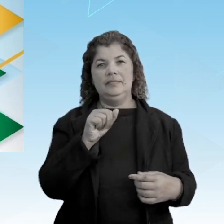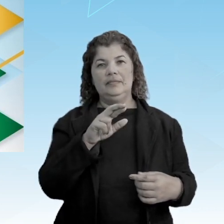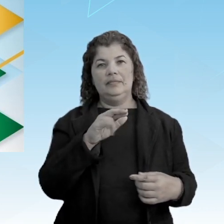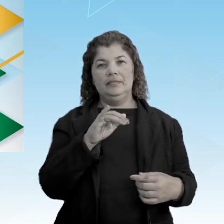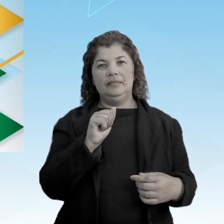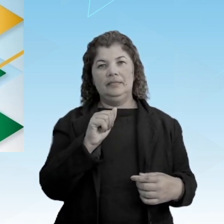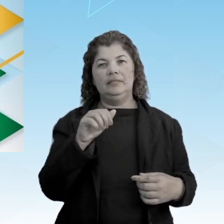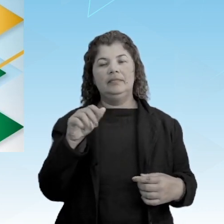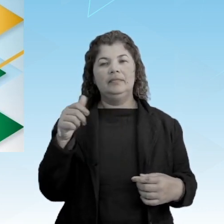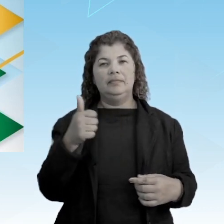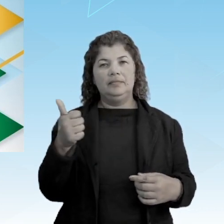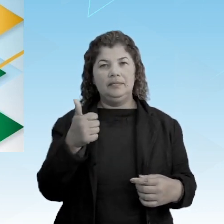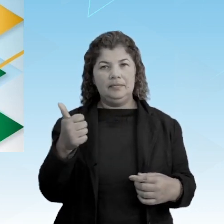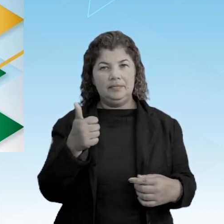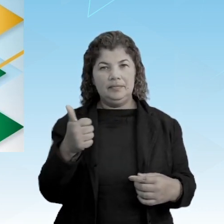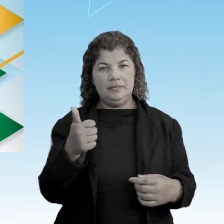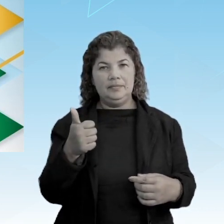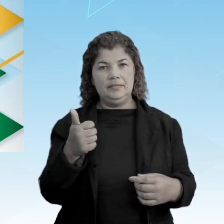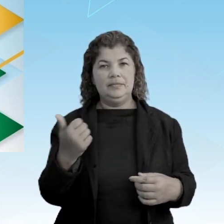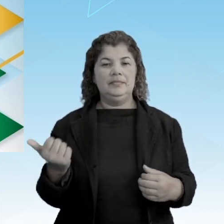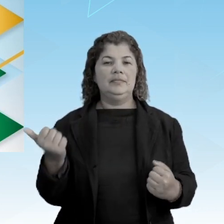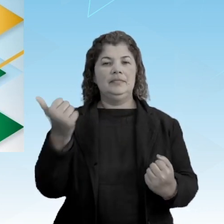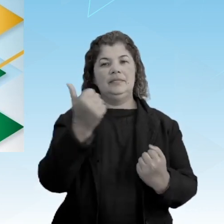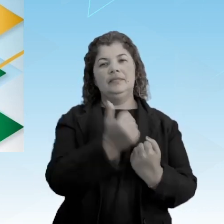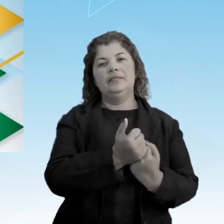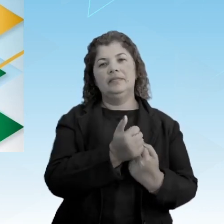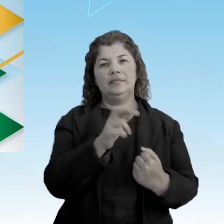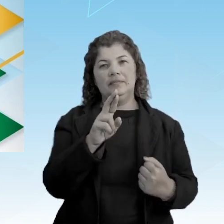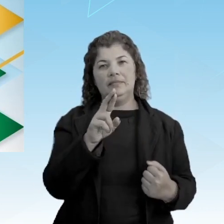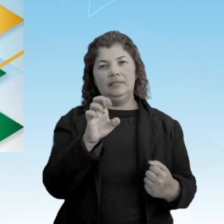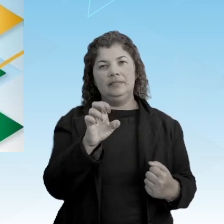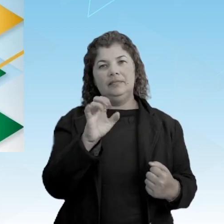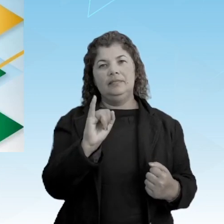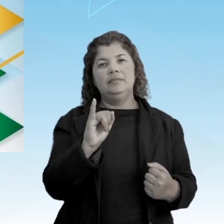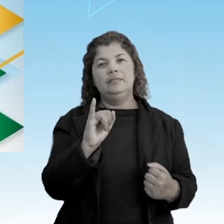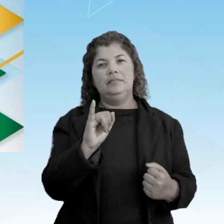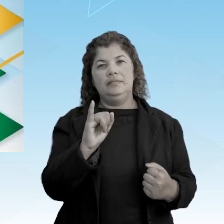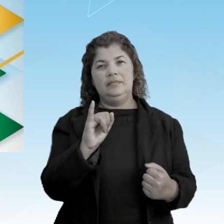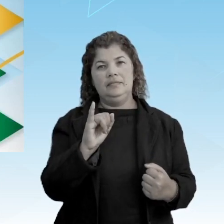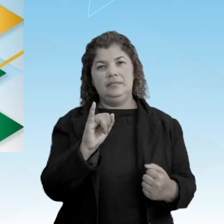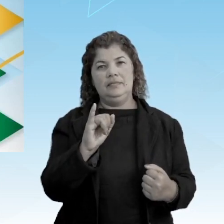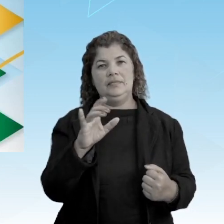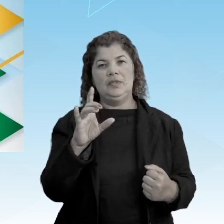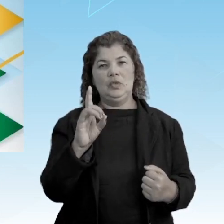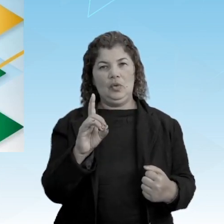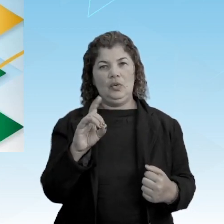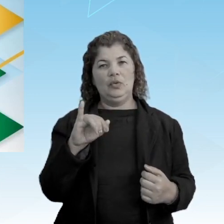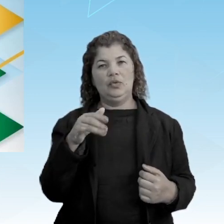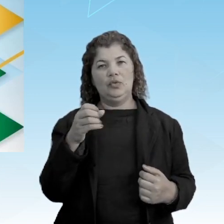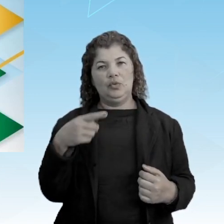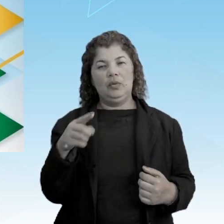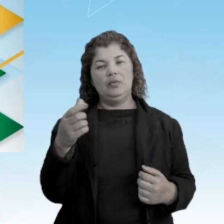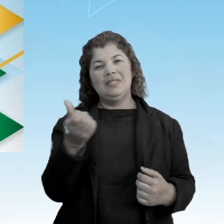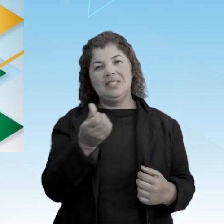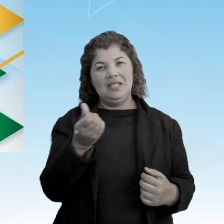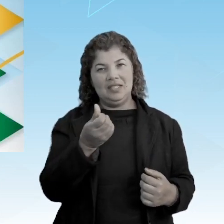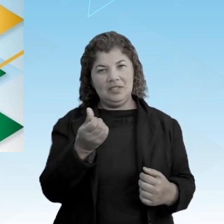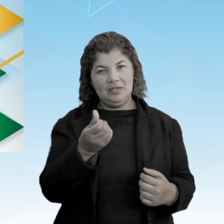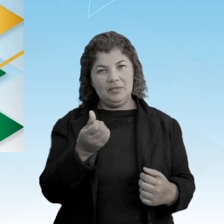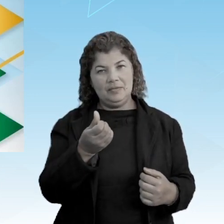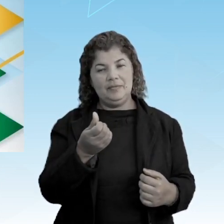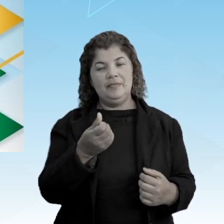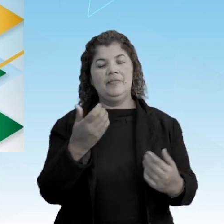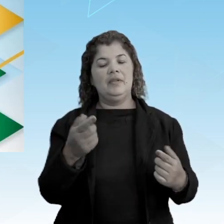Então, tornou-se rei, com o título de Dom João VI, né? Ainda, o